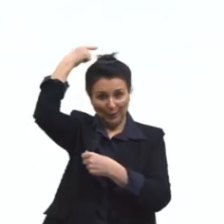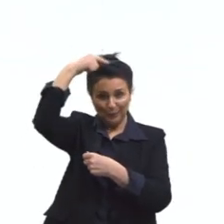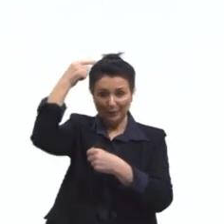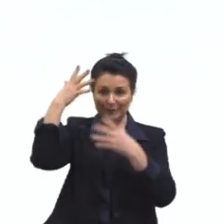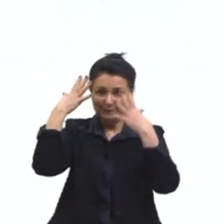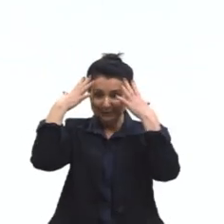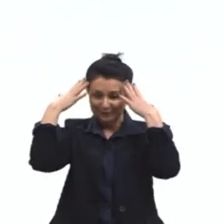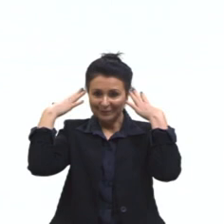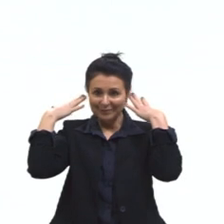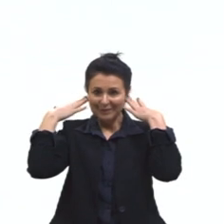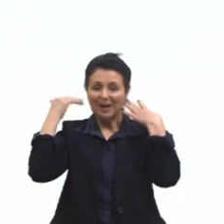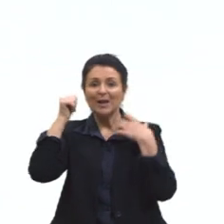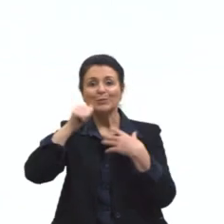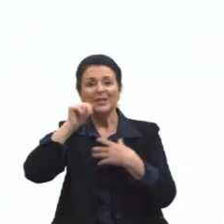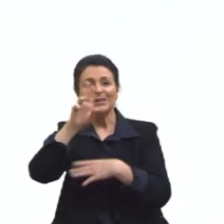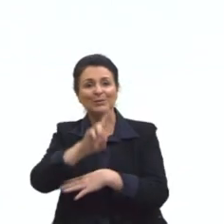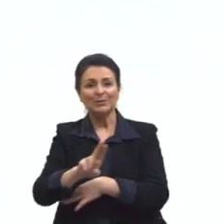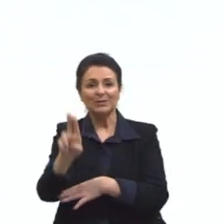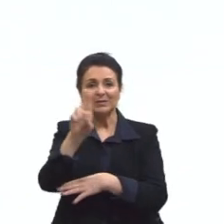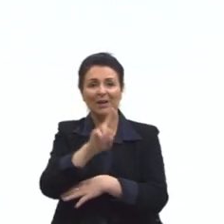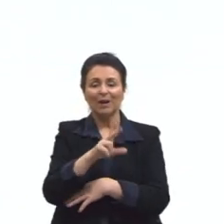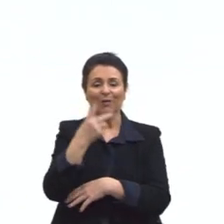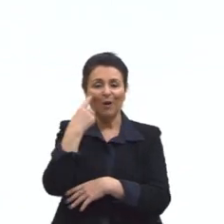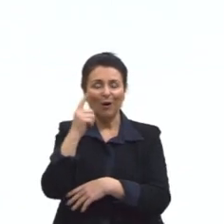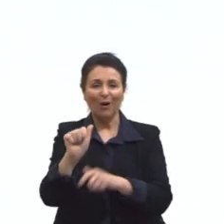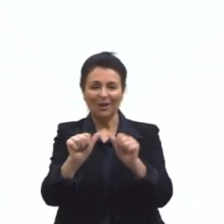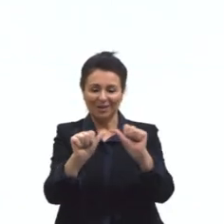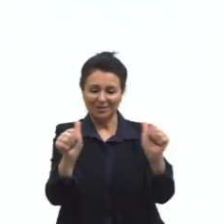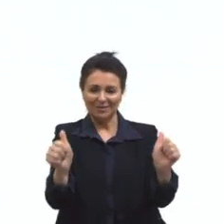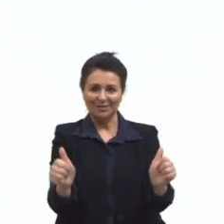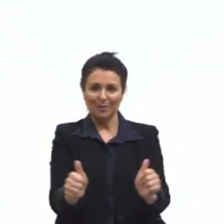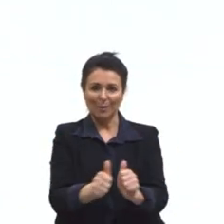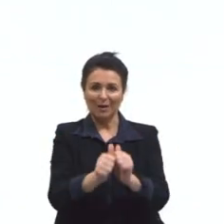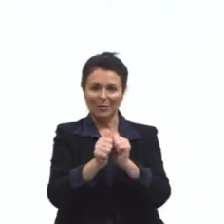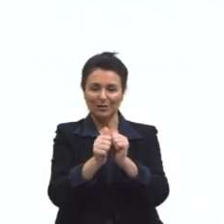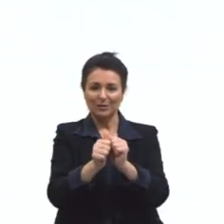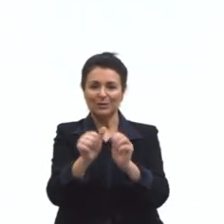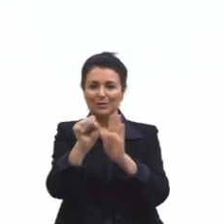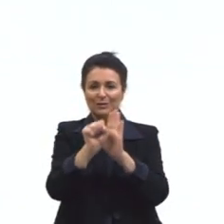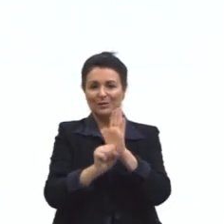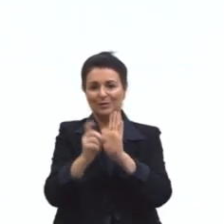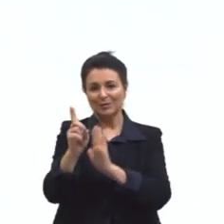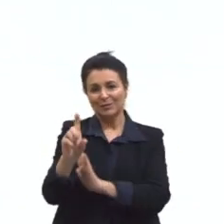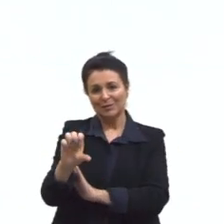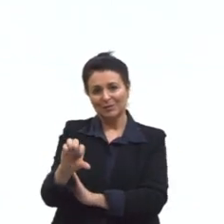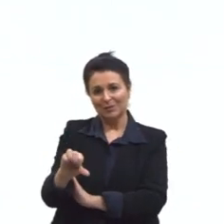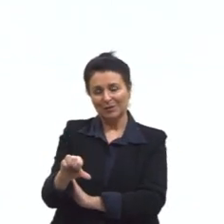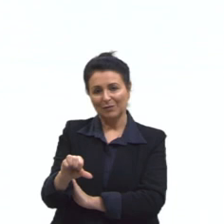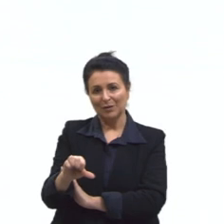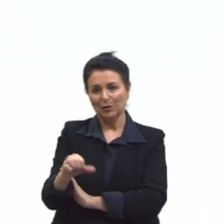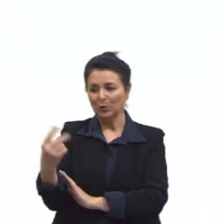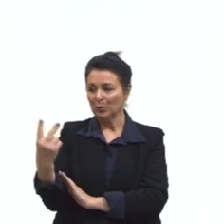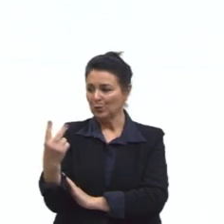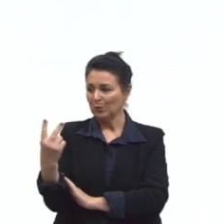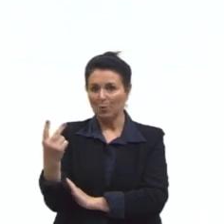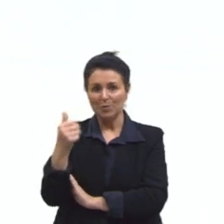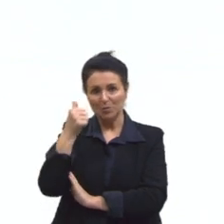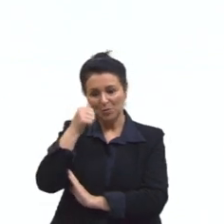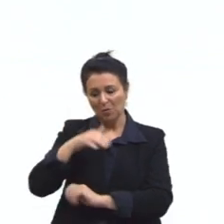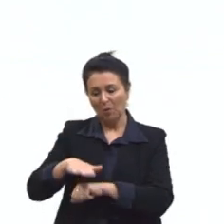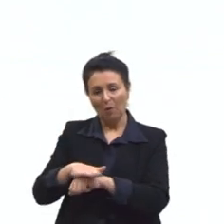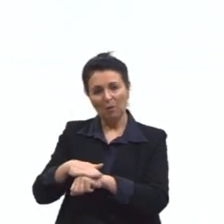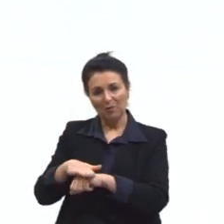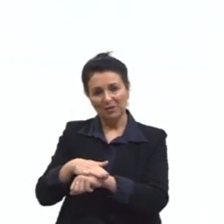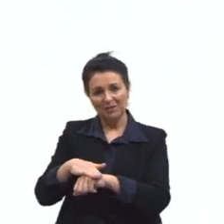mulheres usavam. Aqui a gente tem duas imagens, duas gravuras do século XIX. Numa tem duas mulheres conversando,